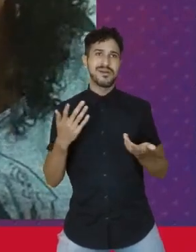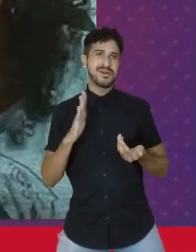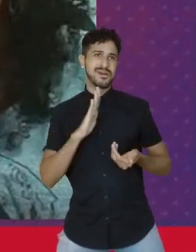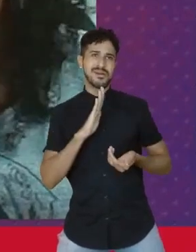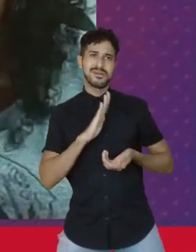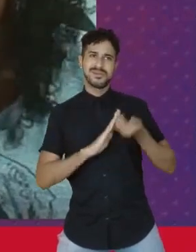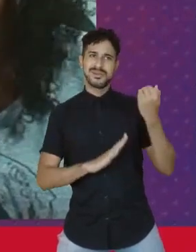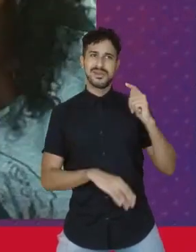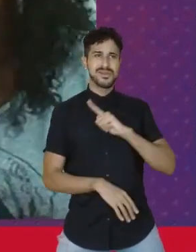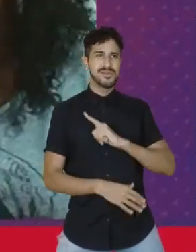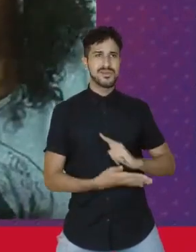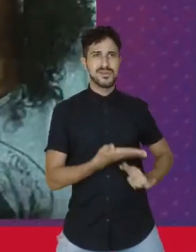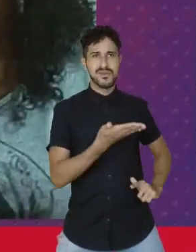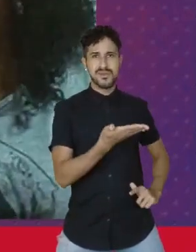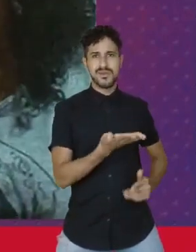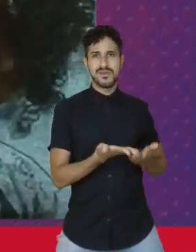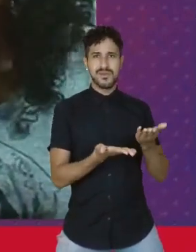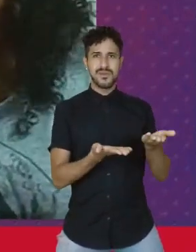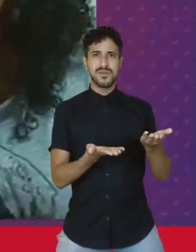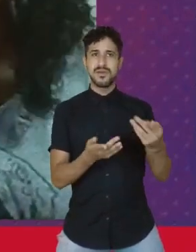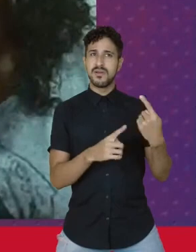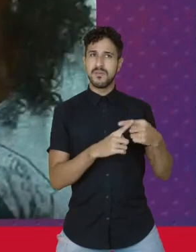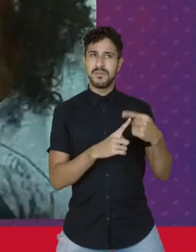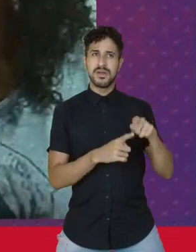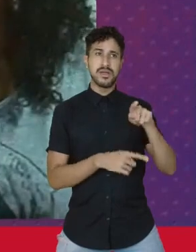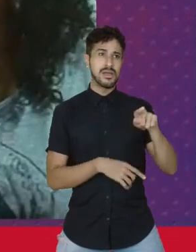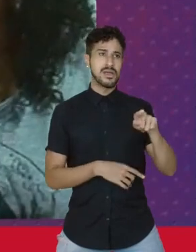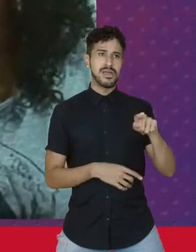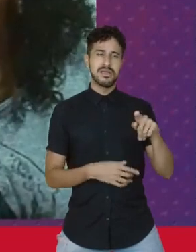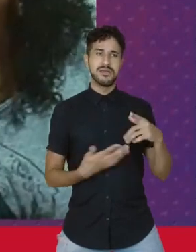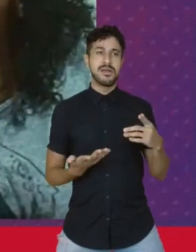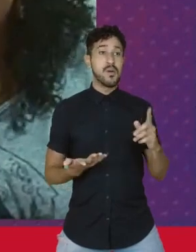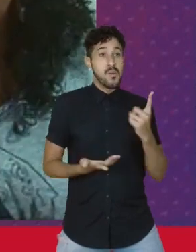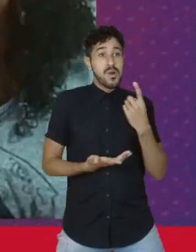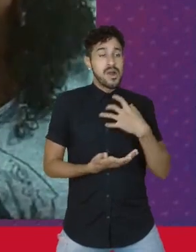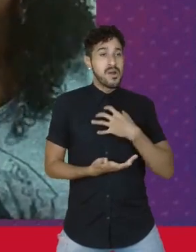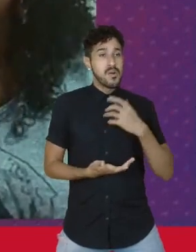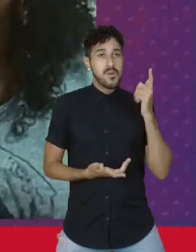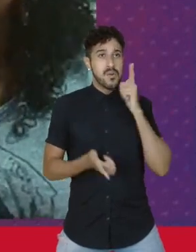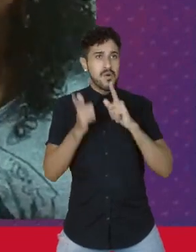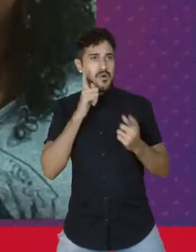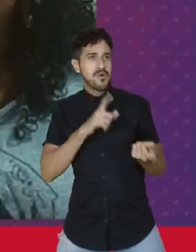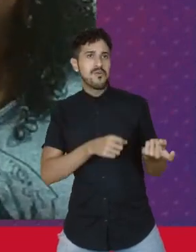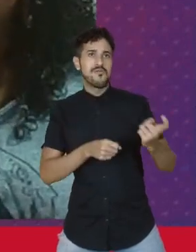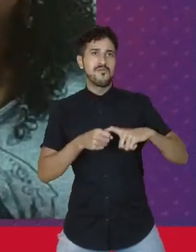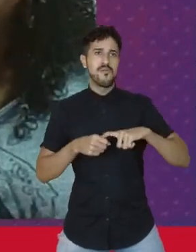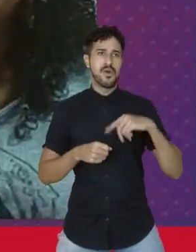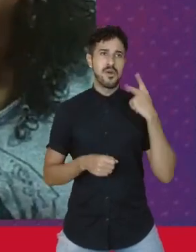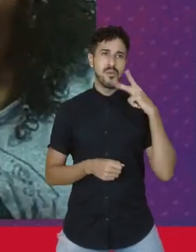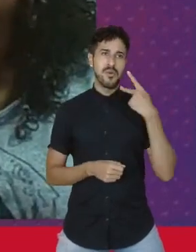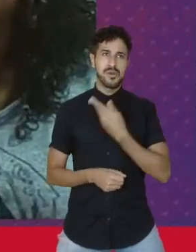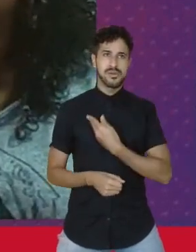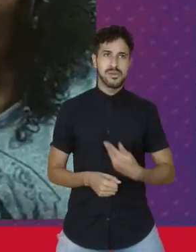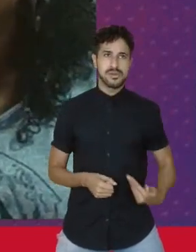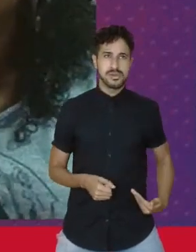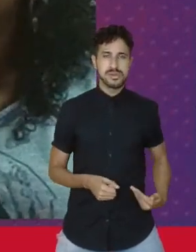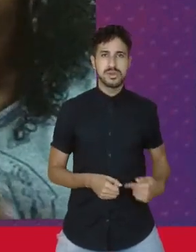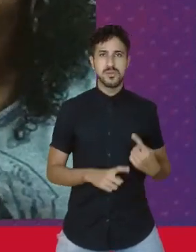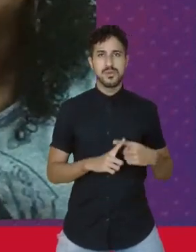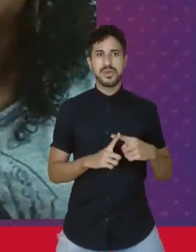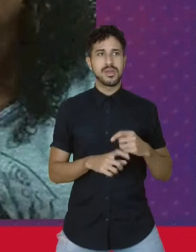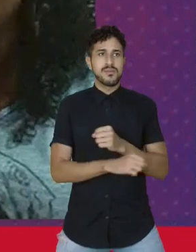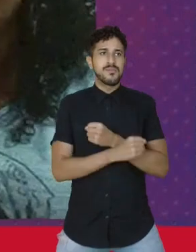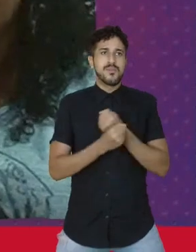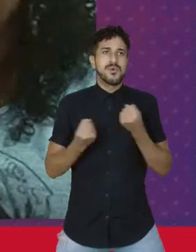governo que está aí, porque sendo ele que a gente consegue voltar as nossas políticas públicas, porque não tem